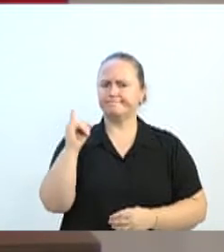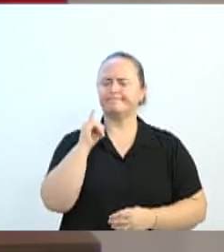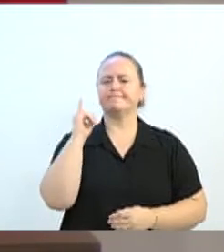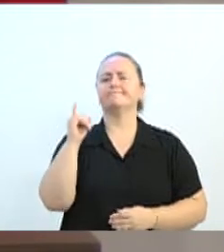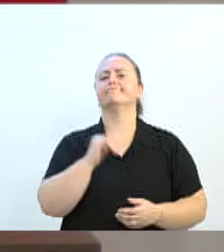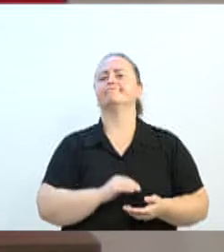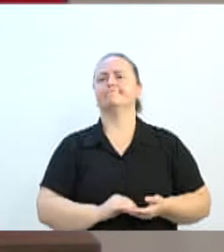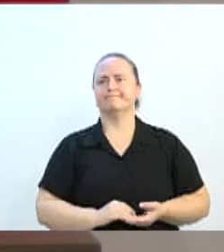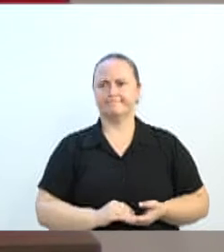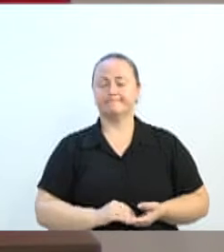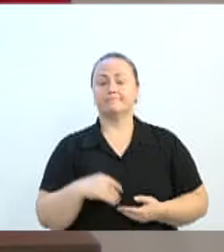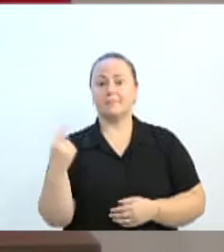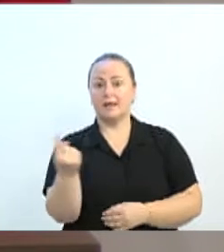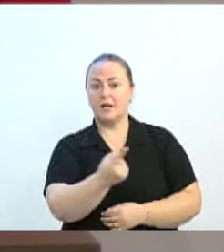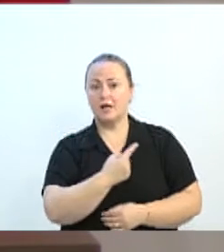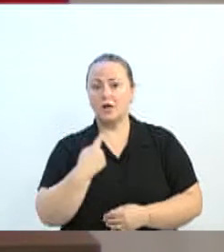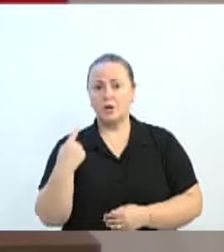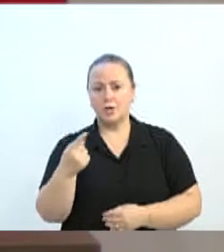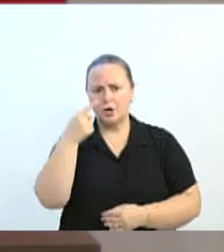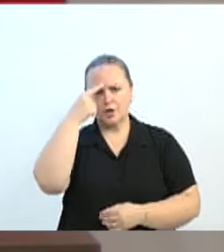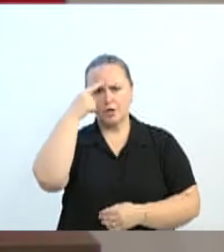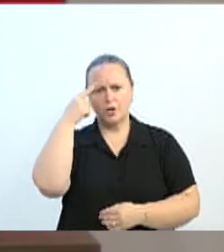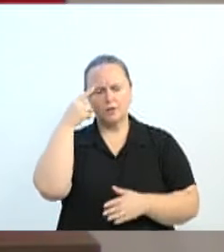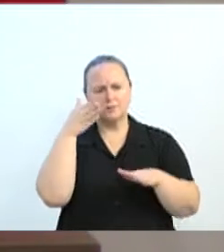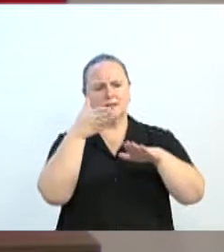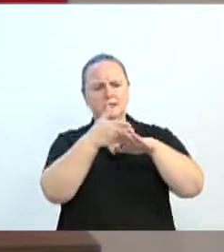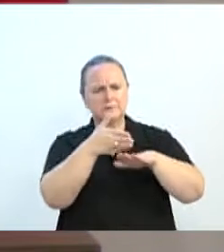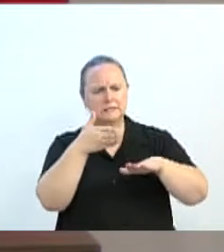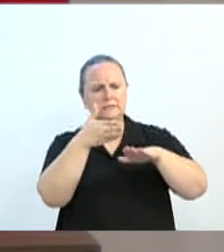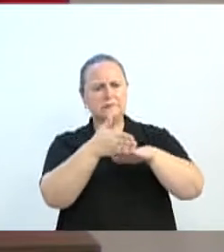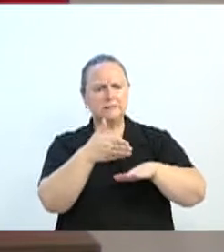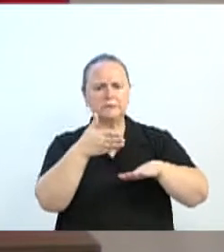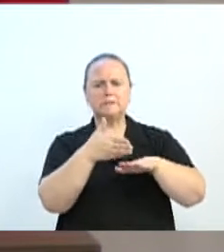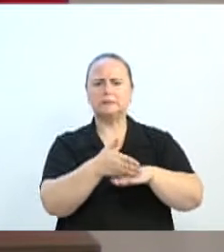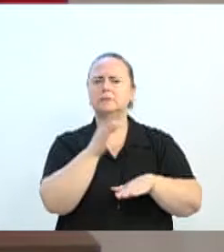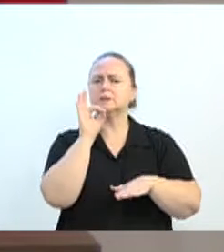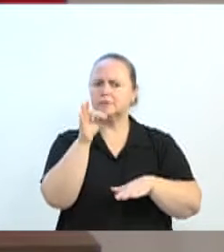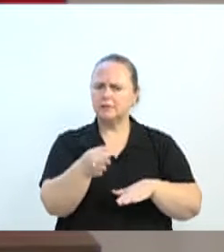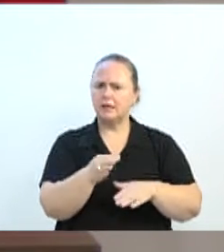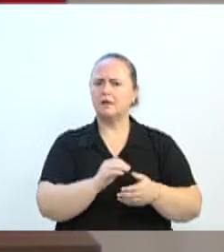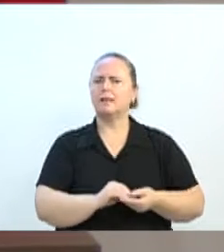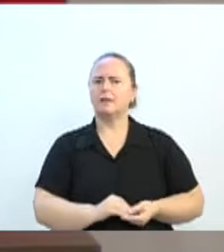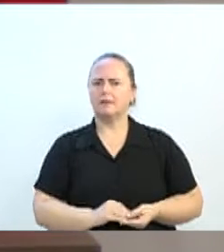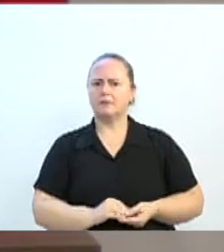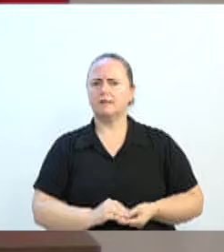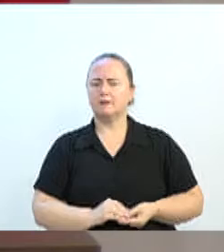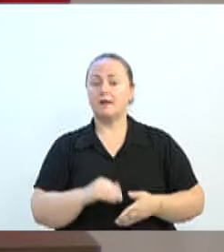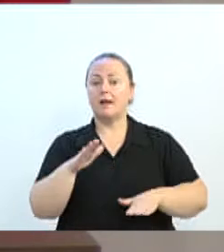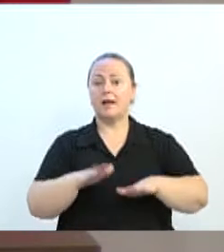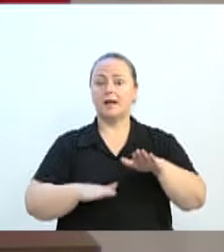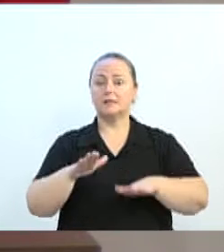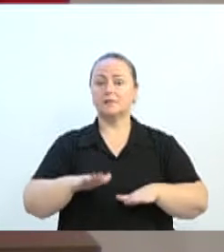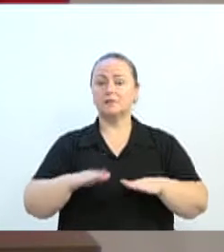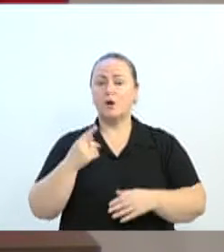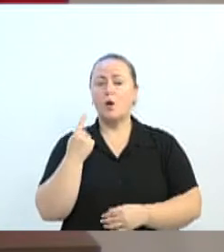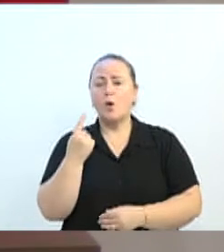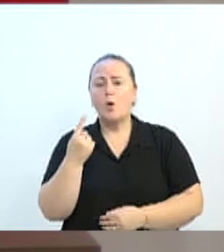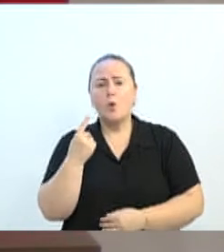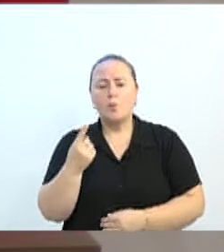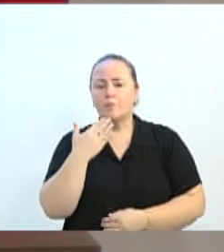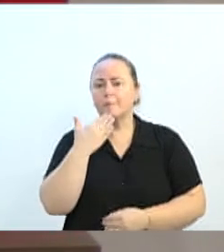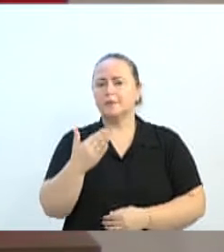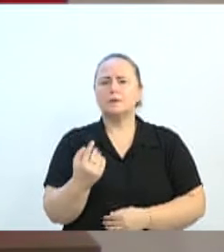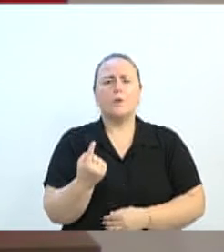nós, parlamentares, participamos mais efetivamente disso aí. Porque, às vezes, um alteamento de boca de lobo, saindo um pedido do nosso